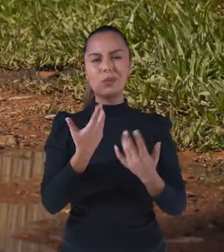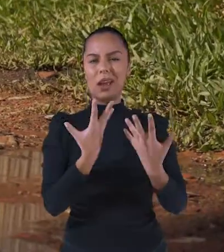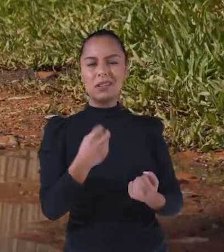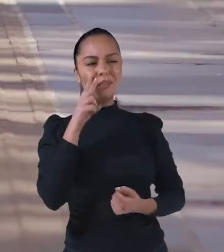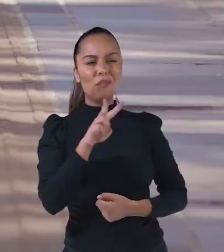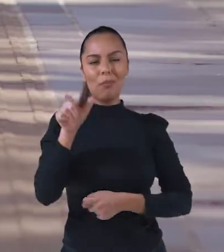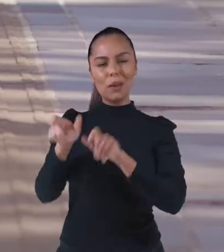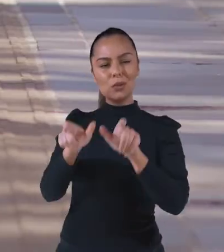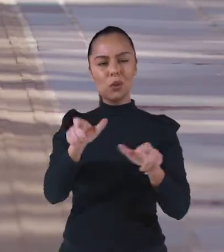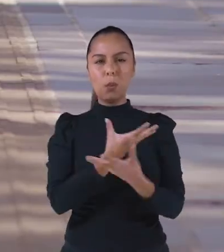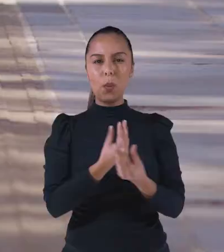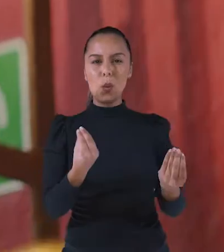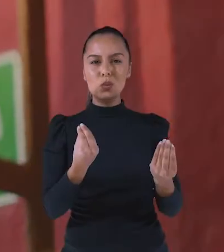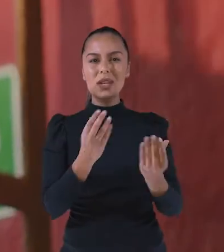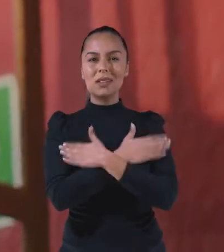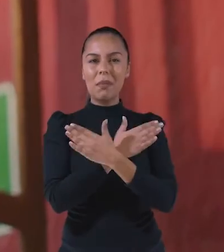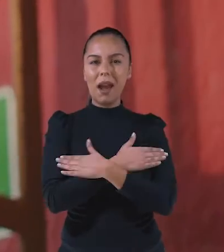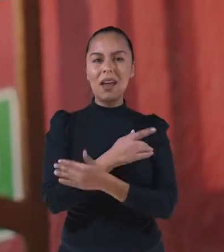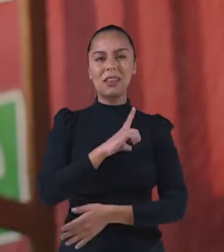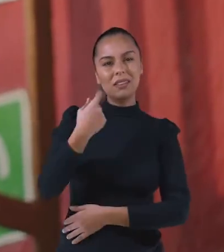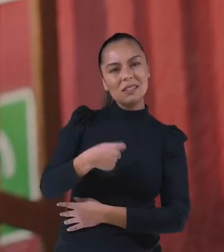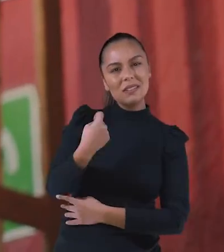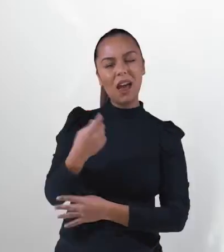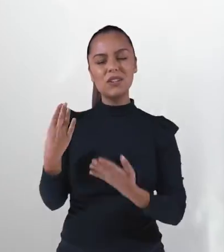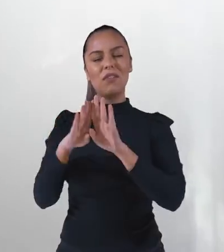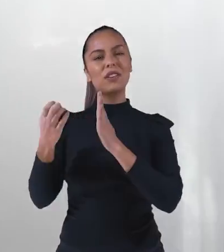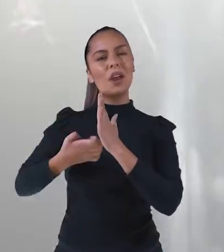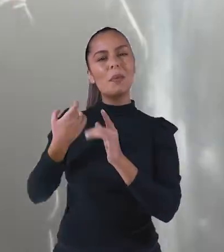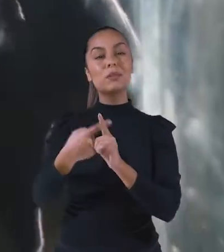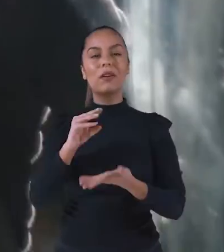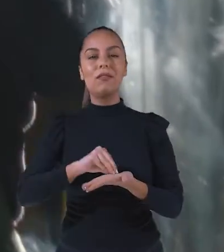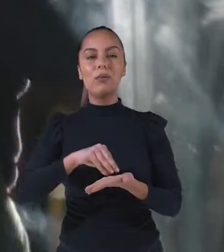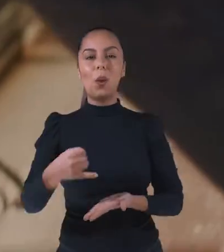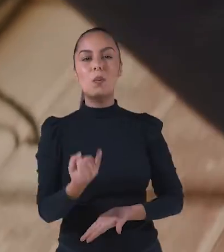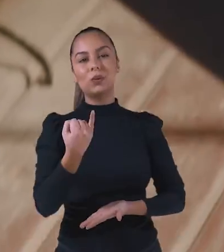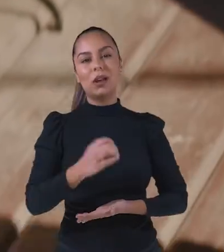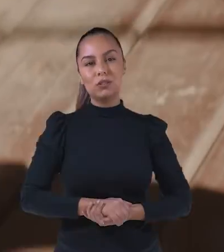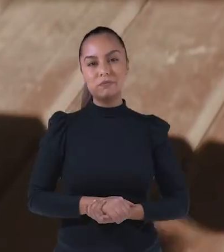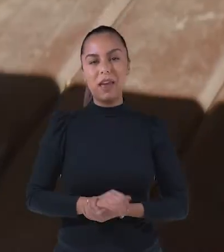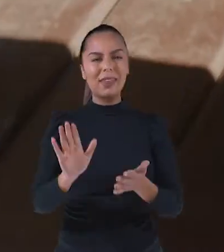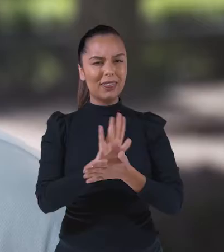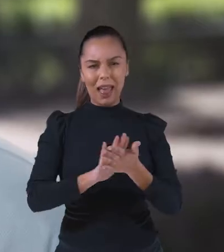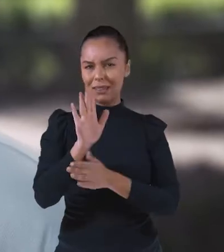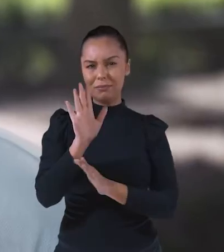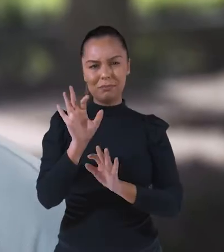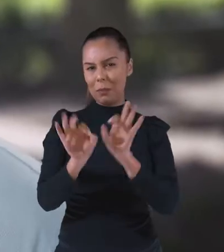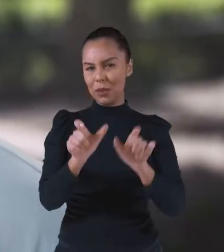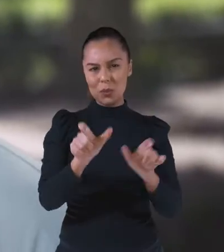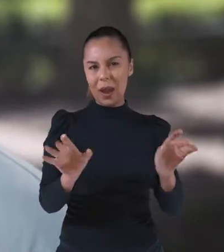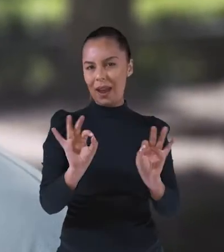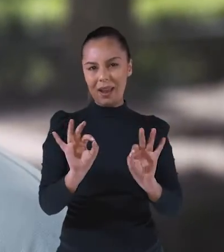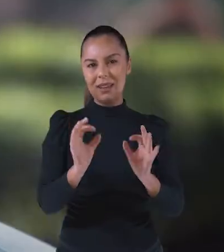em ver tanta gente desempregada passando necessidade, fechando seu negócio por falta de oportunidade. Ninguém quer